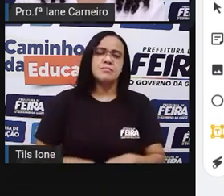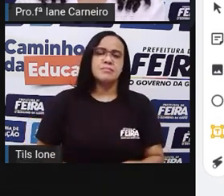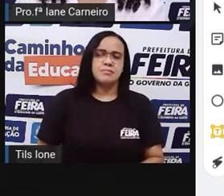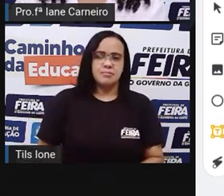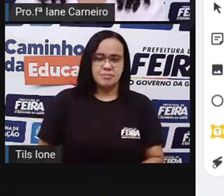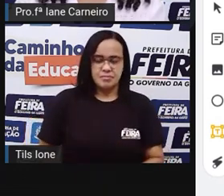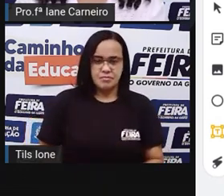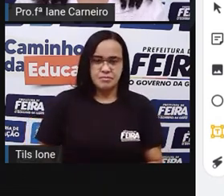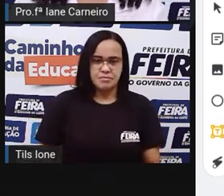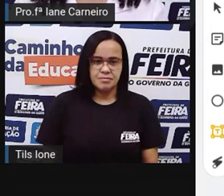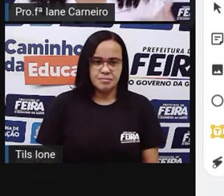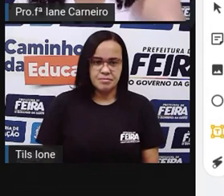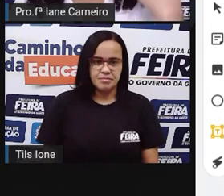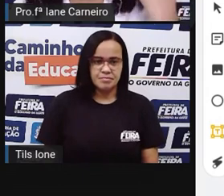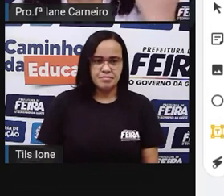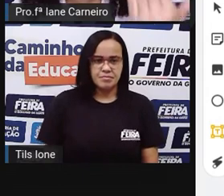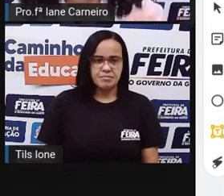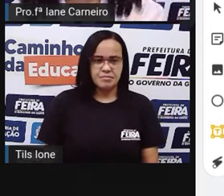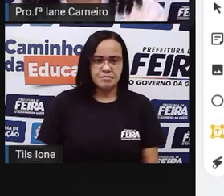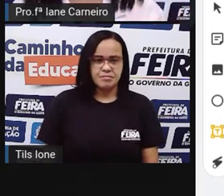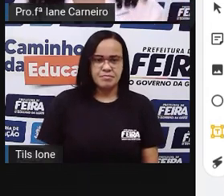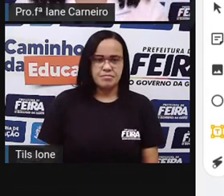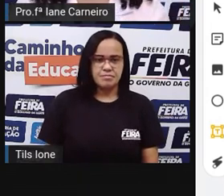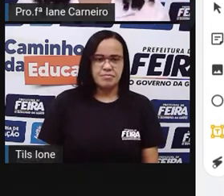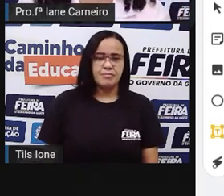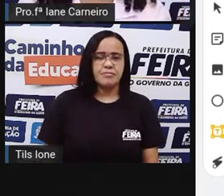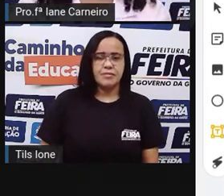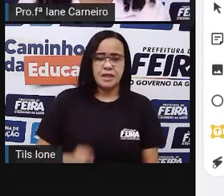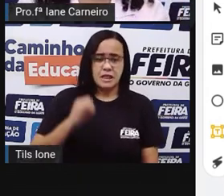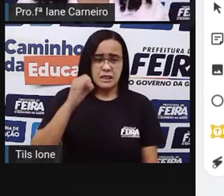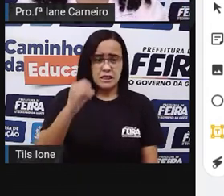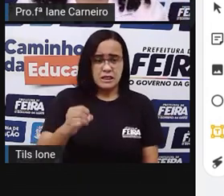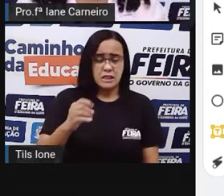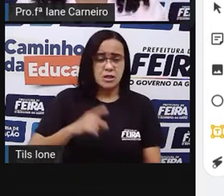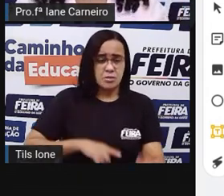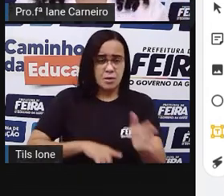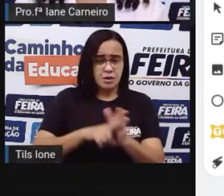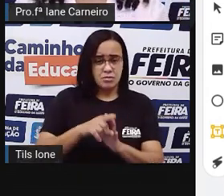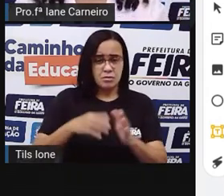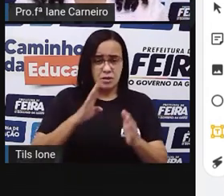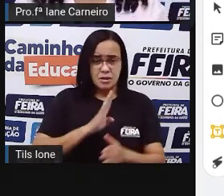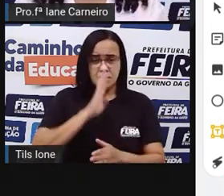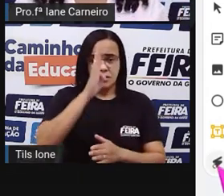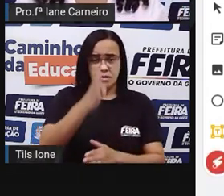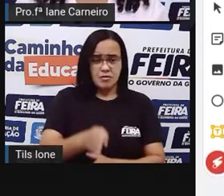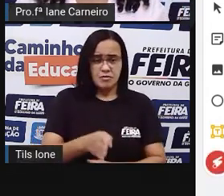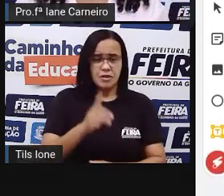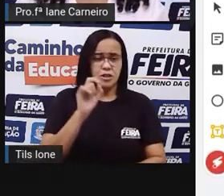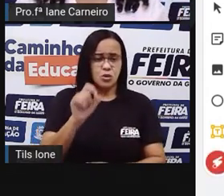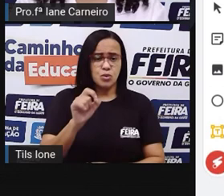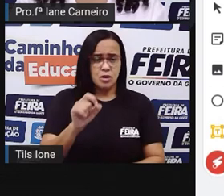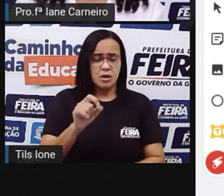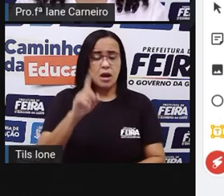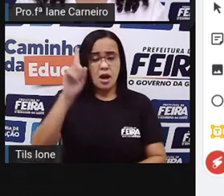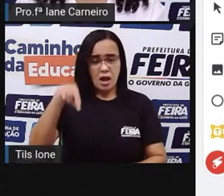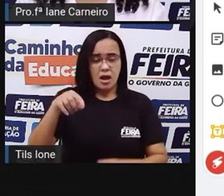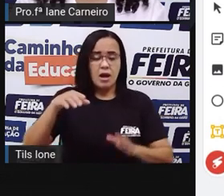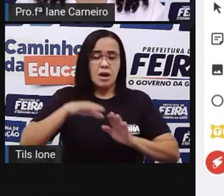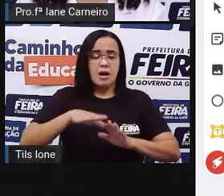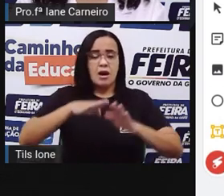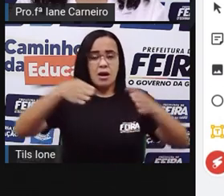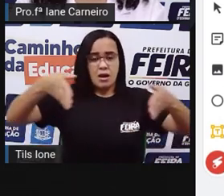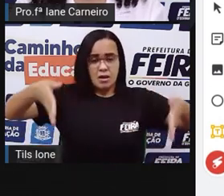Se eu perguntar para vocês o que está à frente desse bonequinho, é o que? A mesa, né? A mesa está à